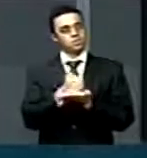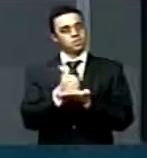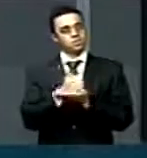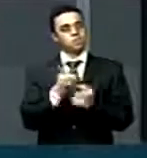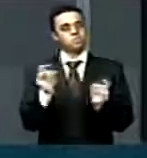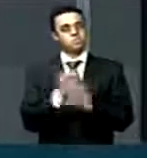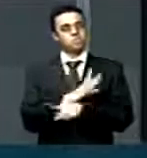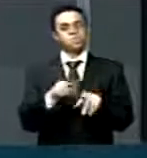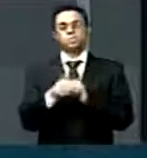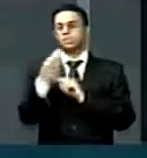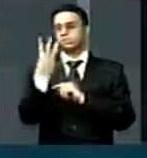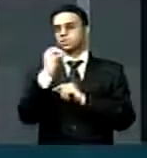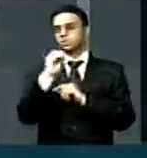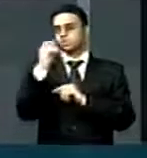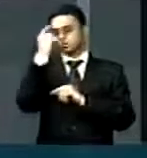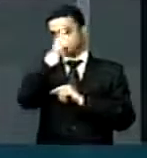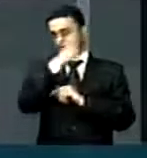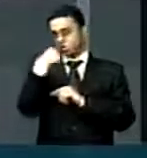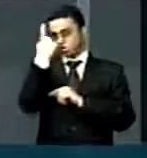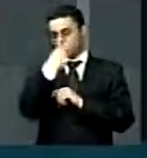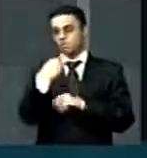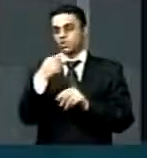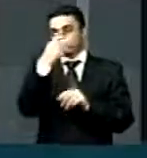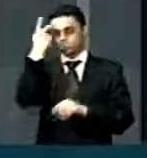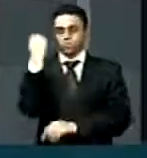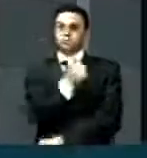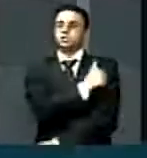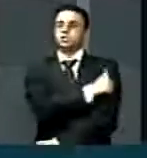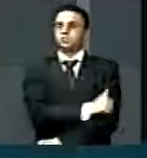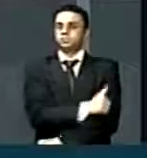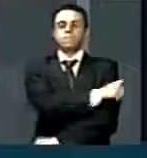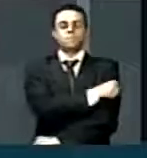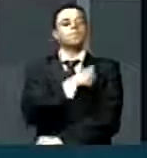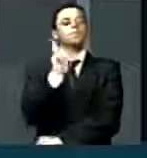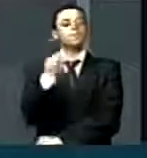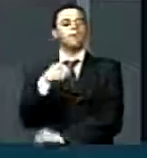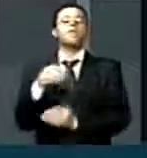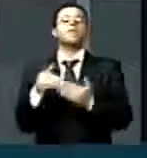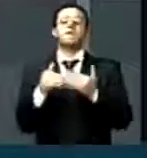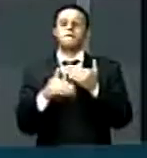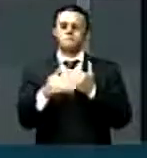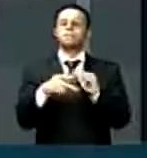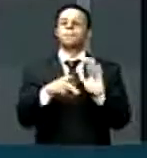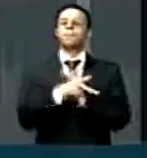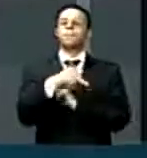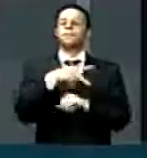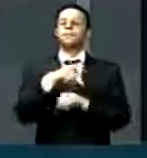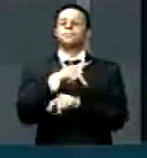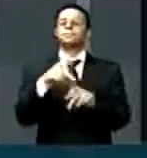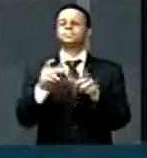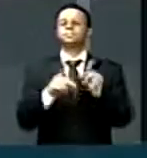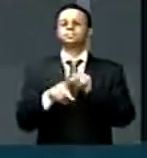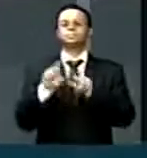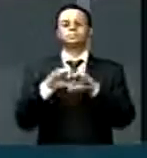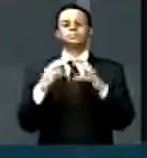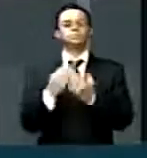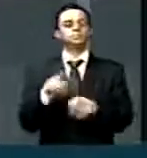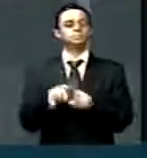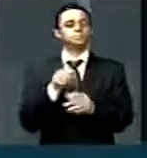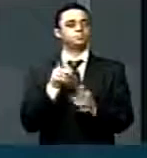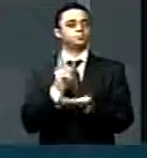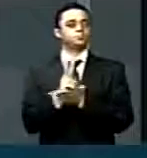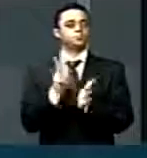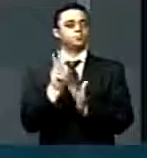e as 30 horas para a enfermagem são avanços civilizatórios e defesa da